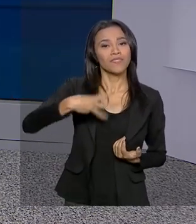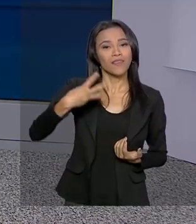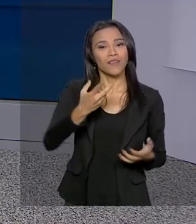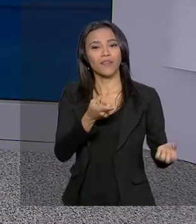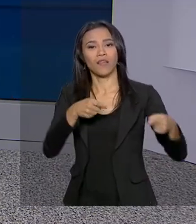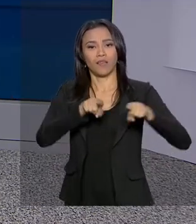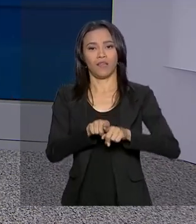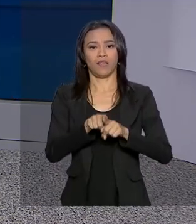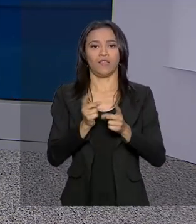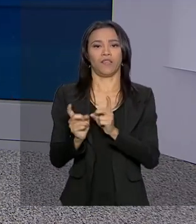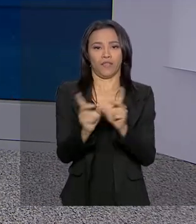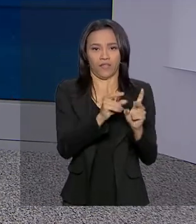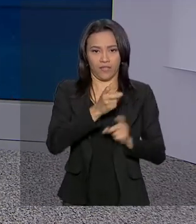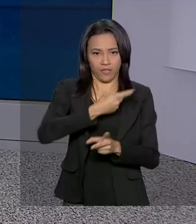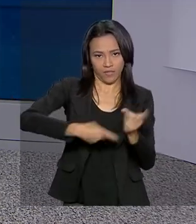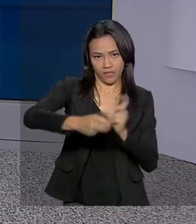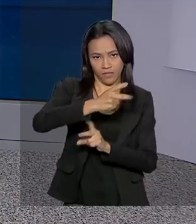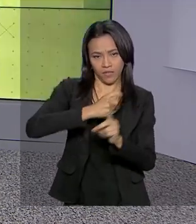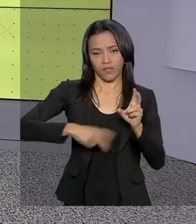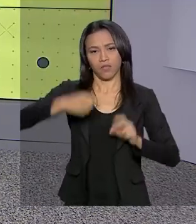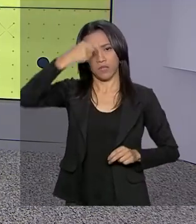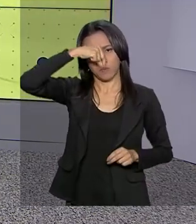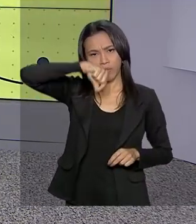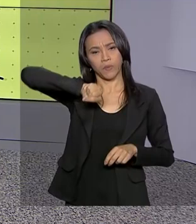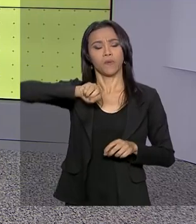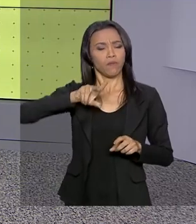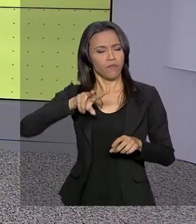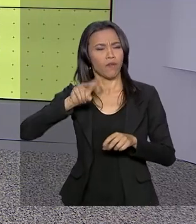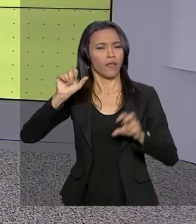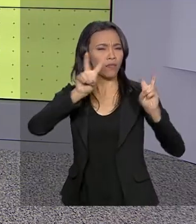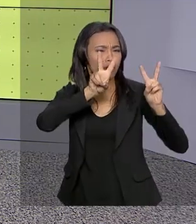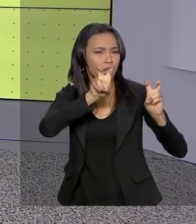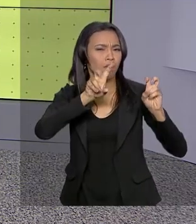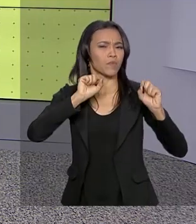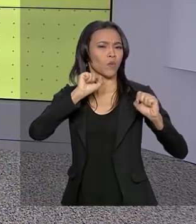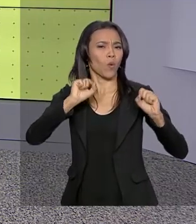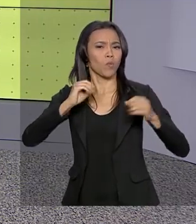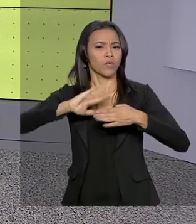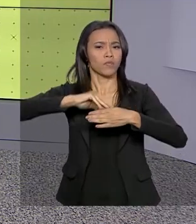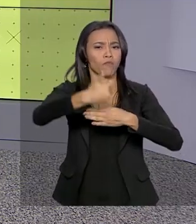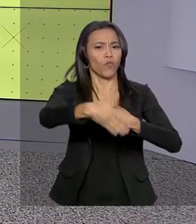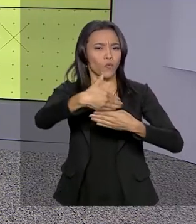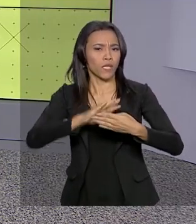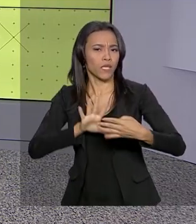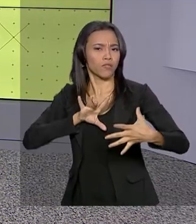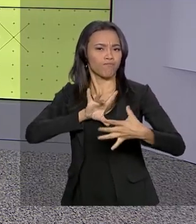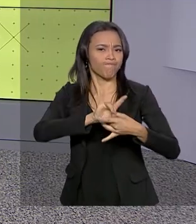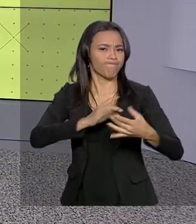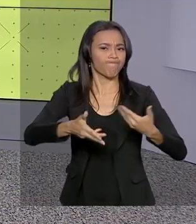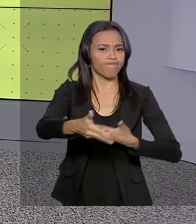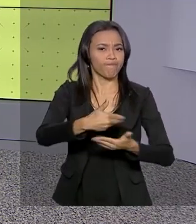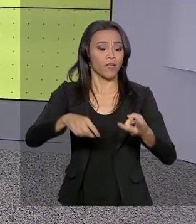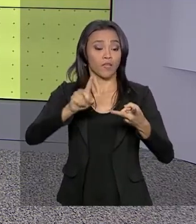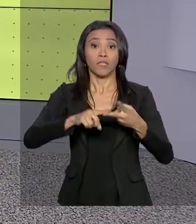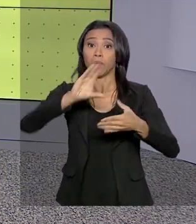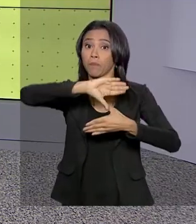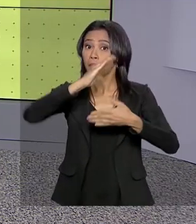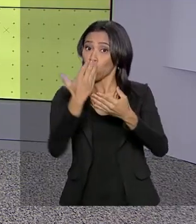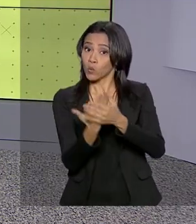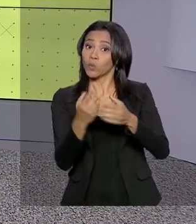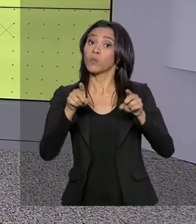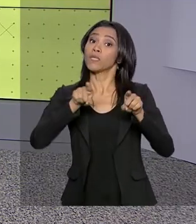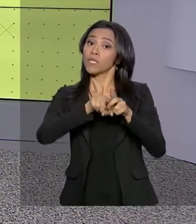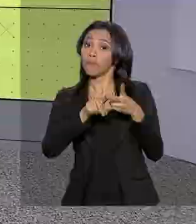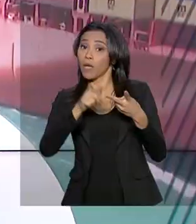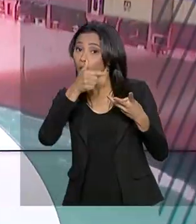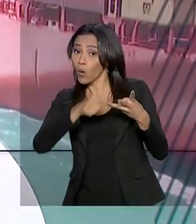O vice-presidente Hamilton Mourão também vai discutir temas como a integração das fronteiras e as negociações Mercosul-Aliança